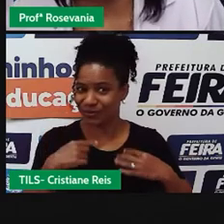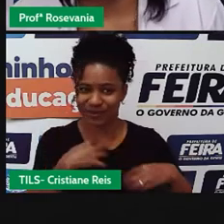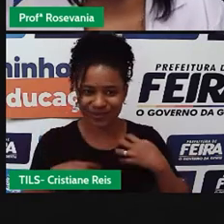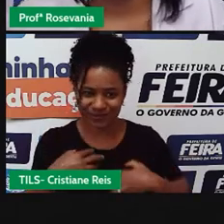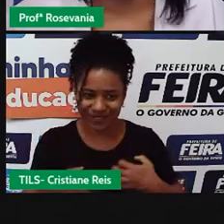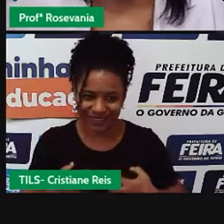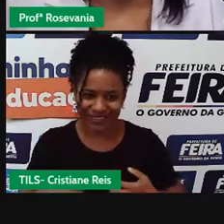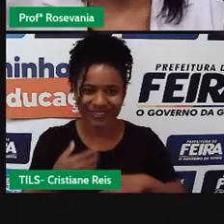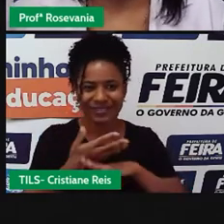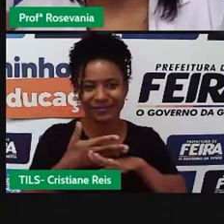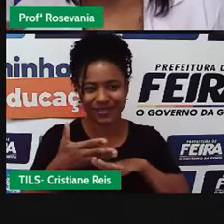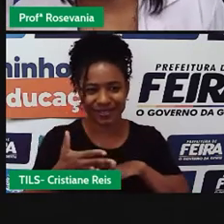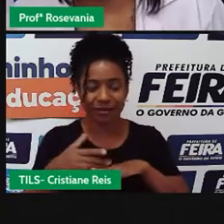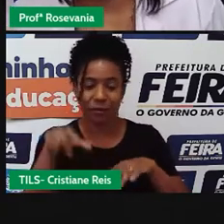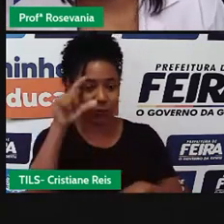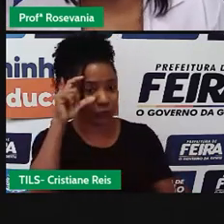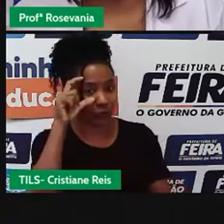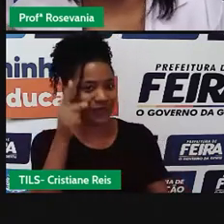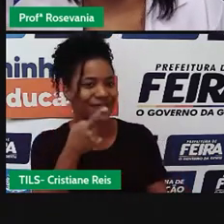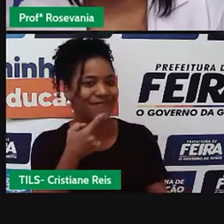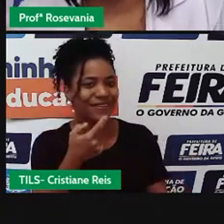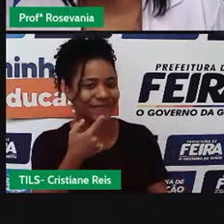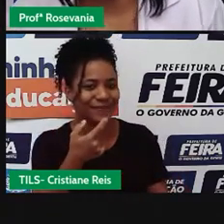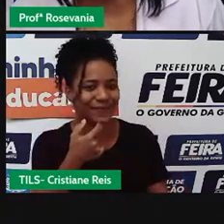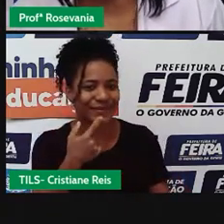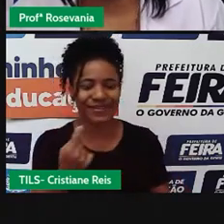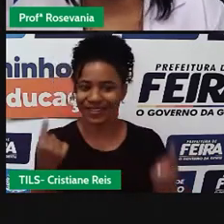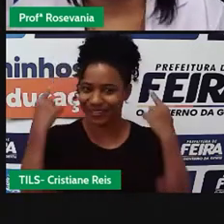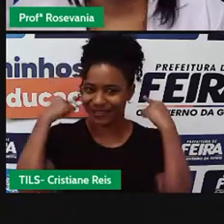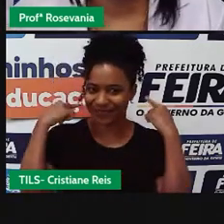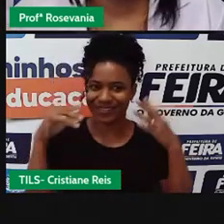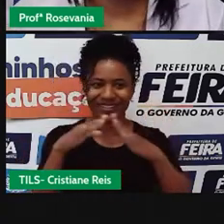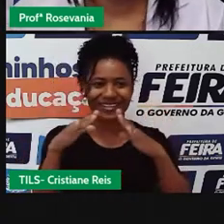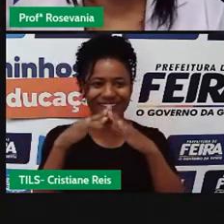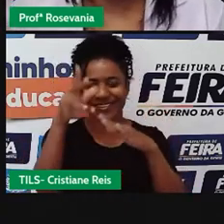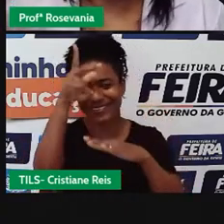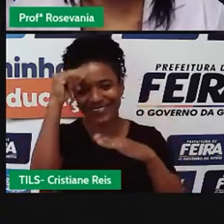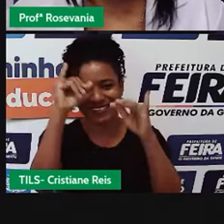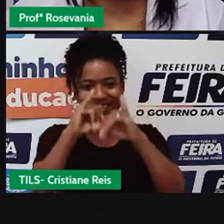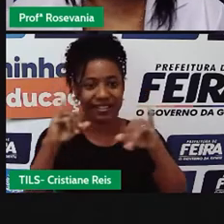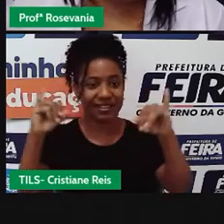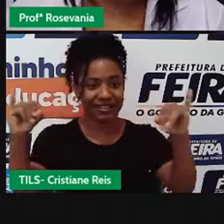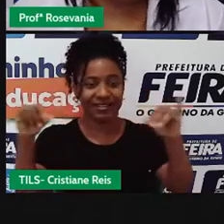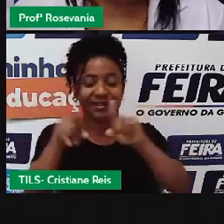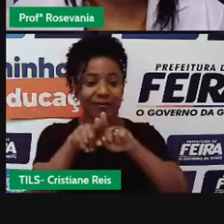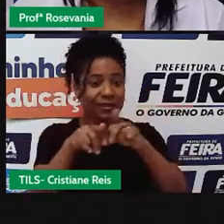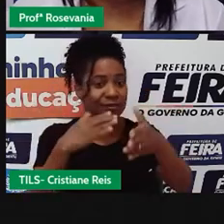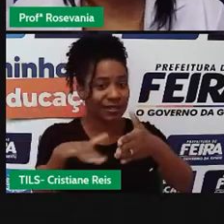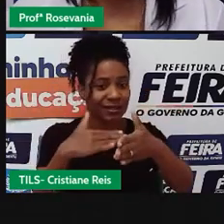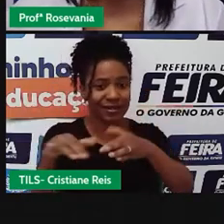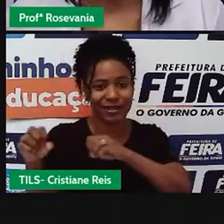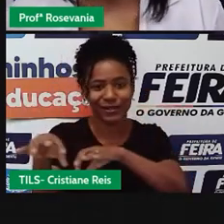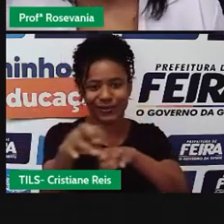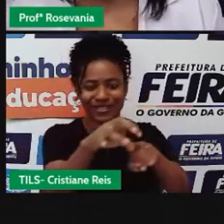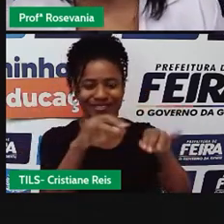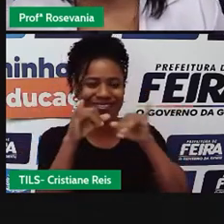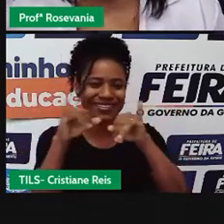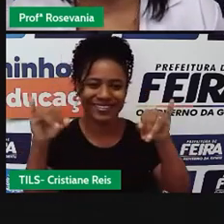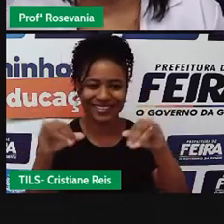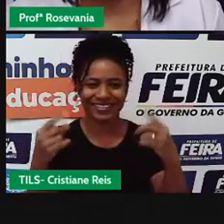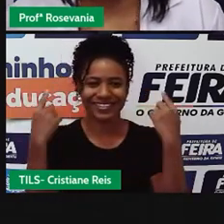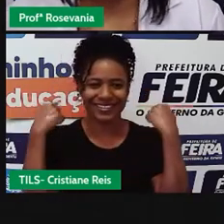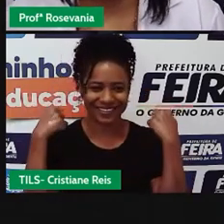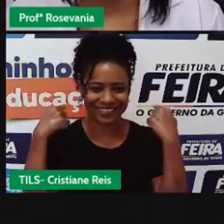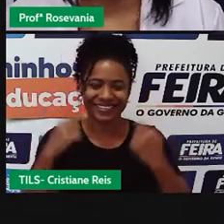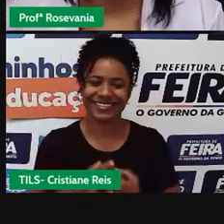óculos vermelho, atrás de mim, né, tem o logo da Prefeitura, né, de Teres Santana e da Secretaria de Educação, e de